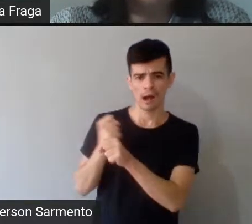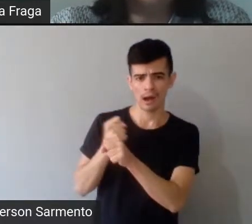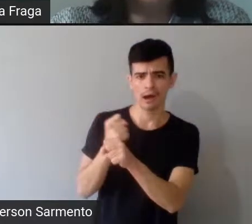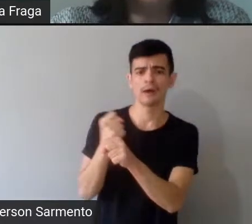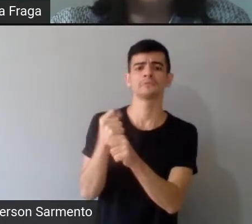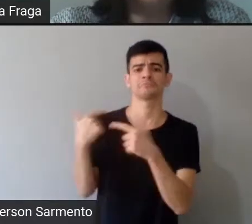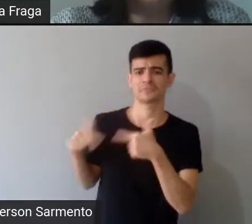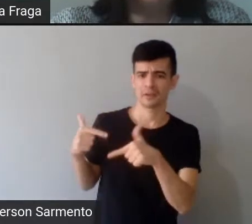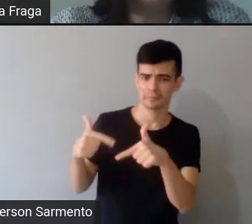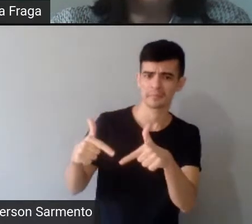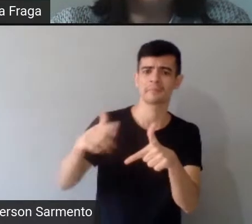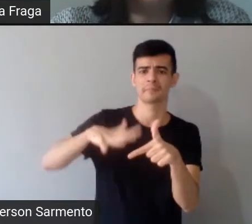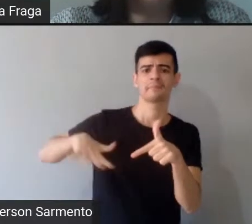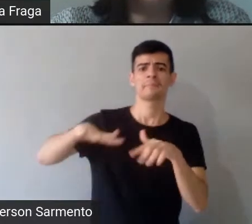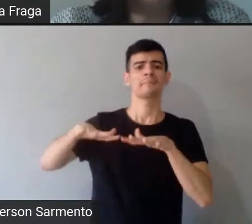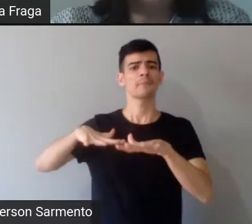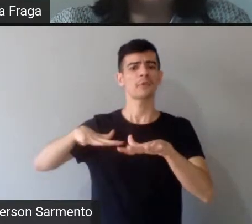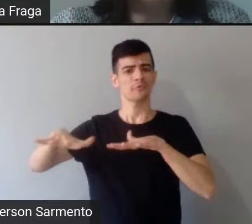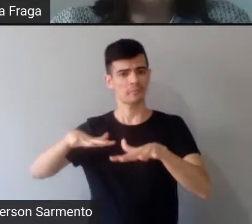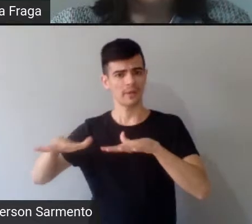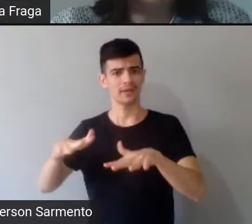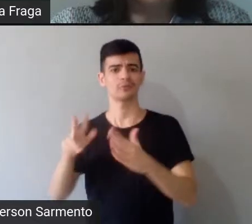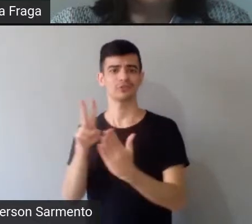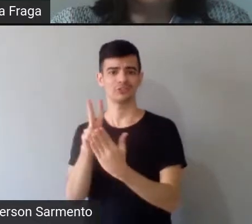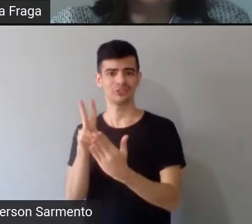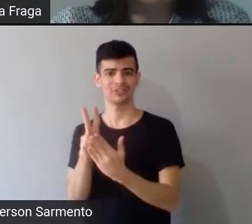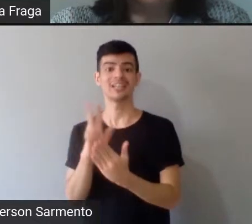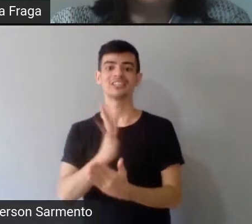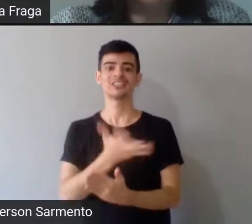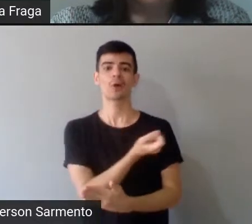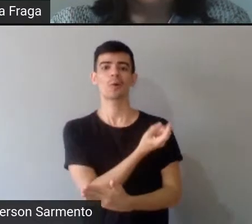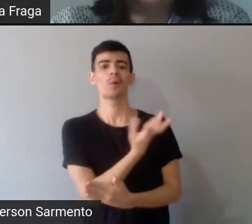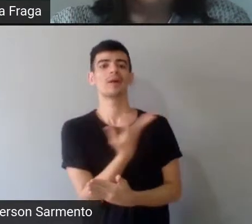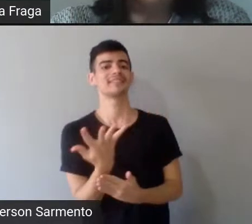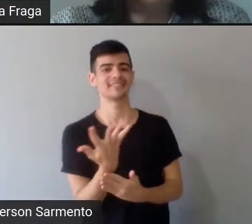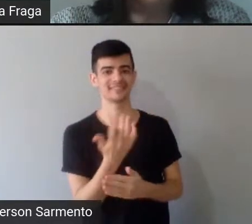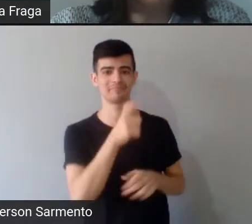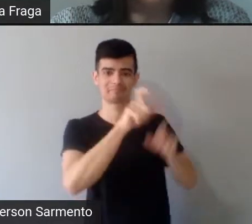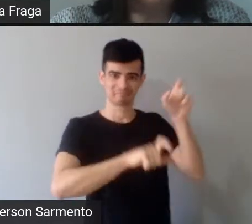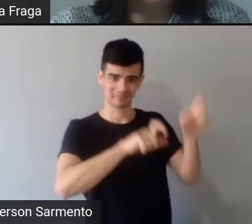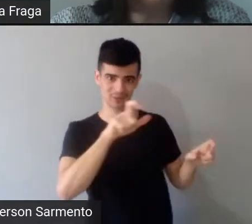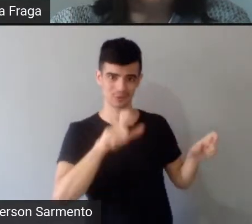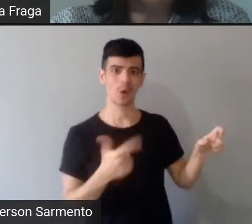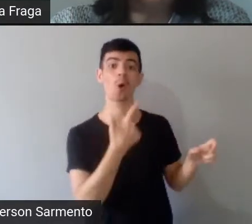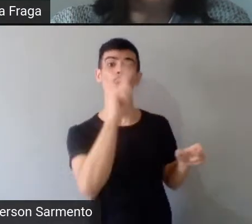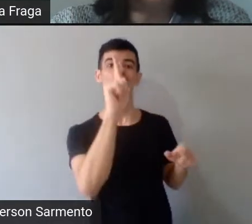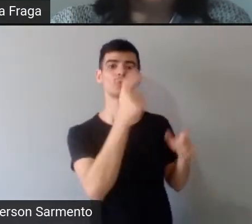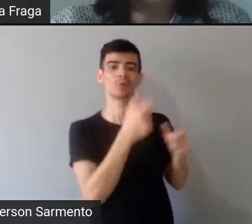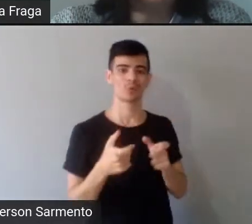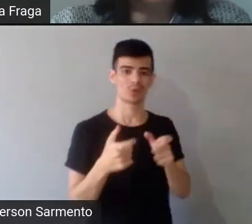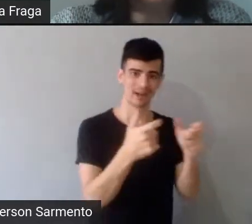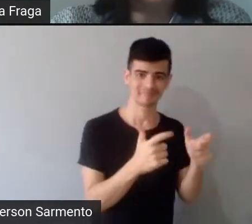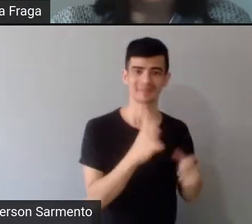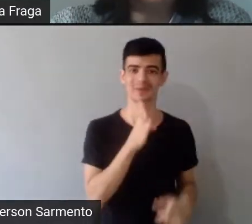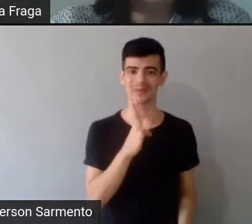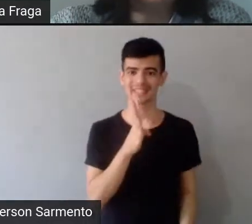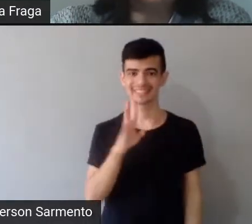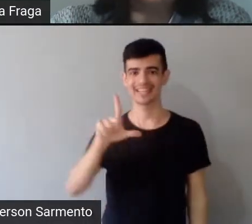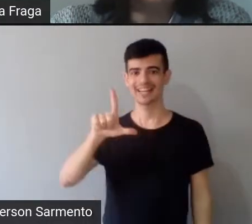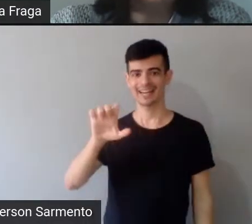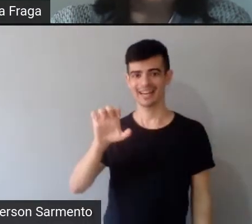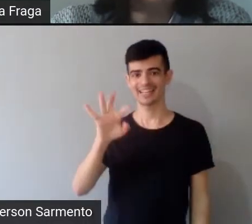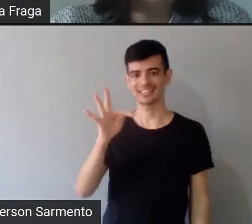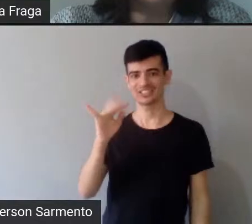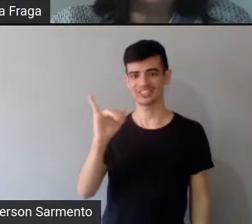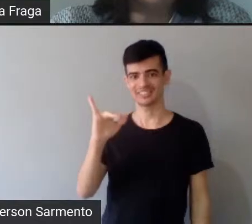locais, conheci a Letícia numa palestra que ela foi, que ela veio aqui no Ceará, é, tá, inclusive, devendo